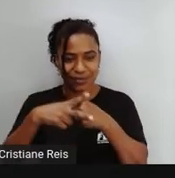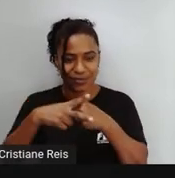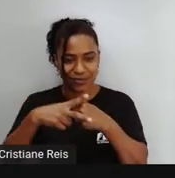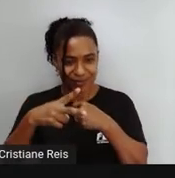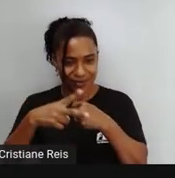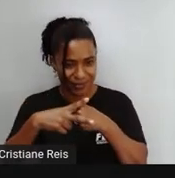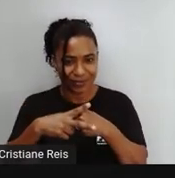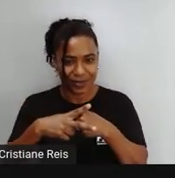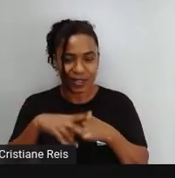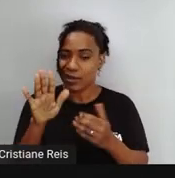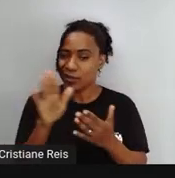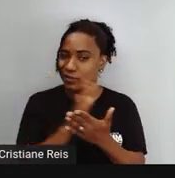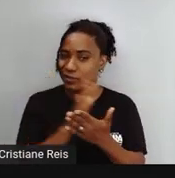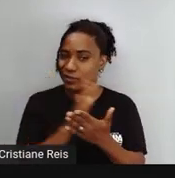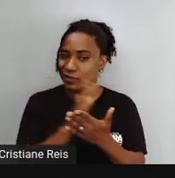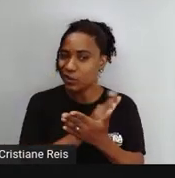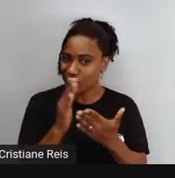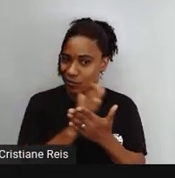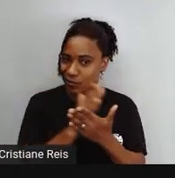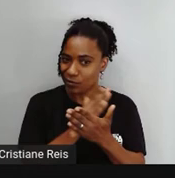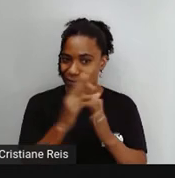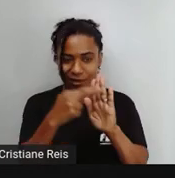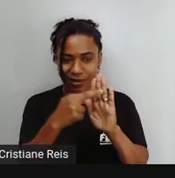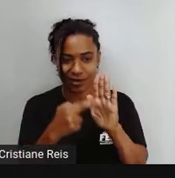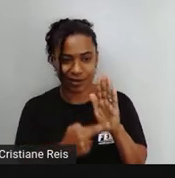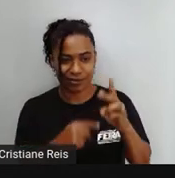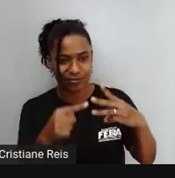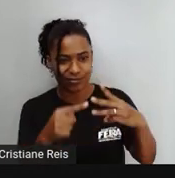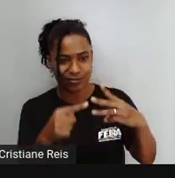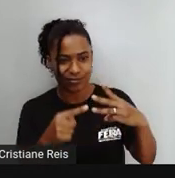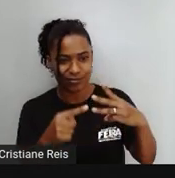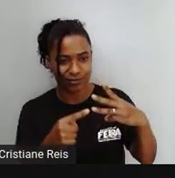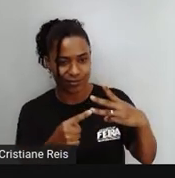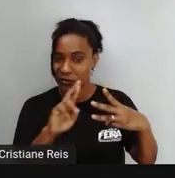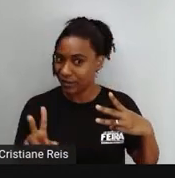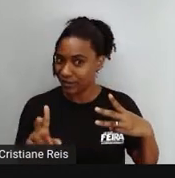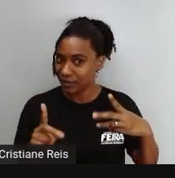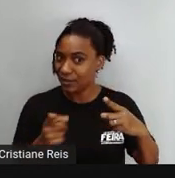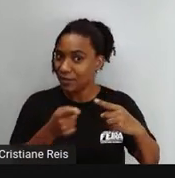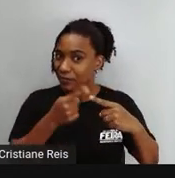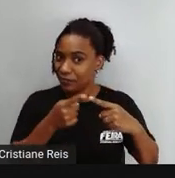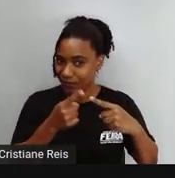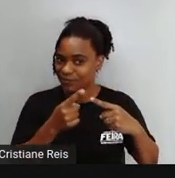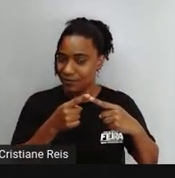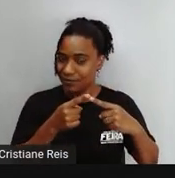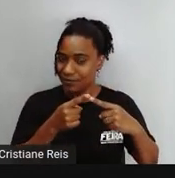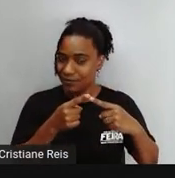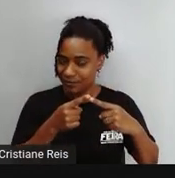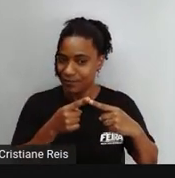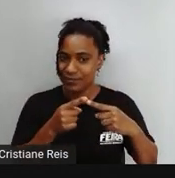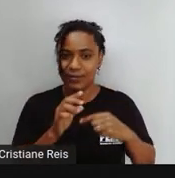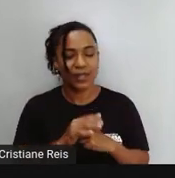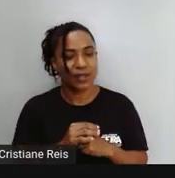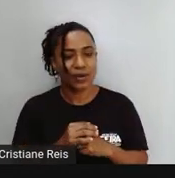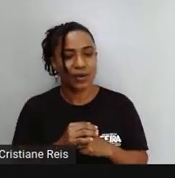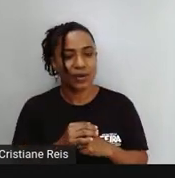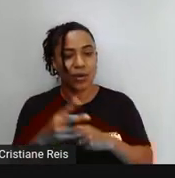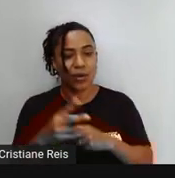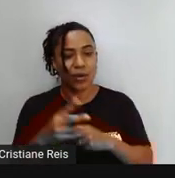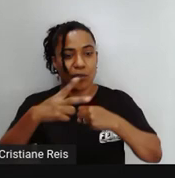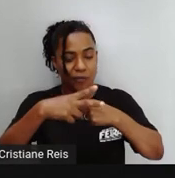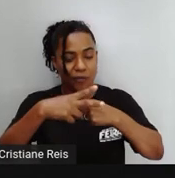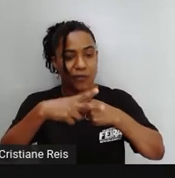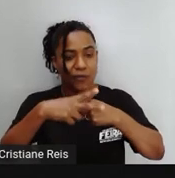existem exceções Então vejamos A primeira exceção Toda vez que o verbo terminar Com a